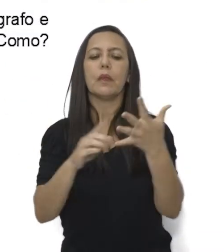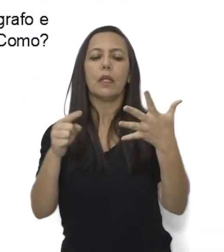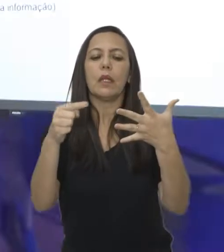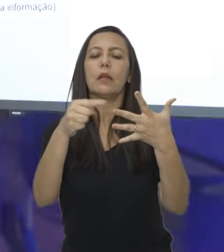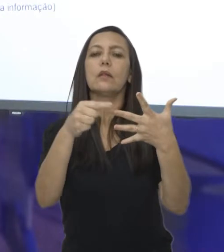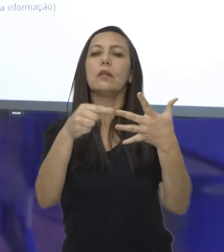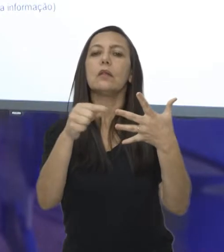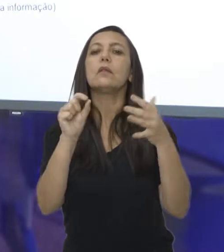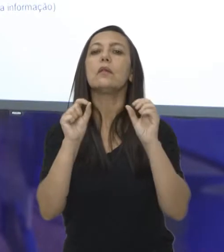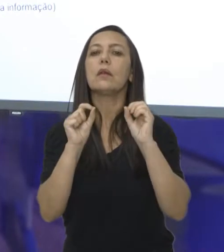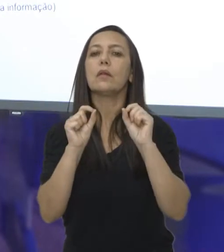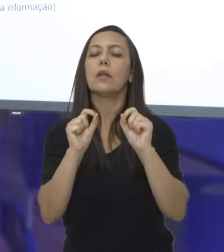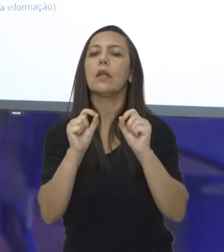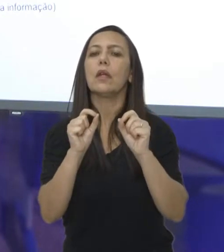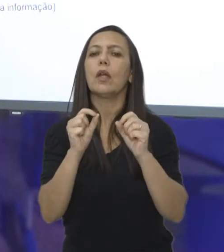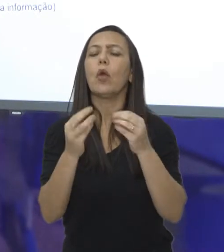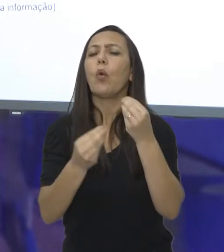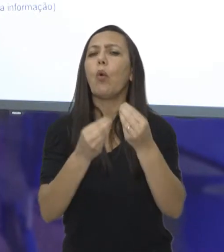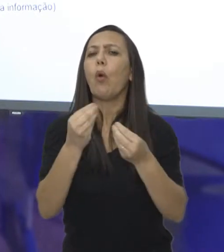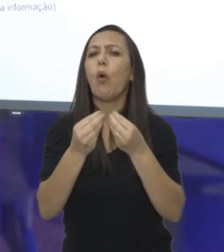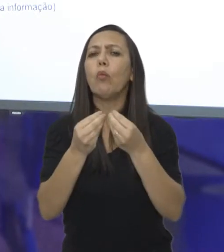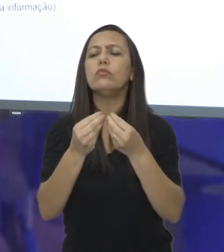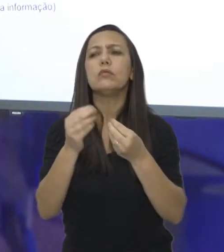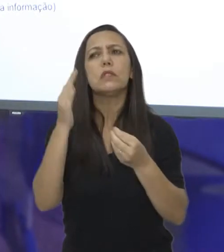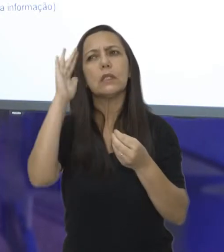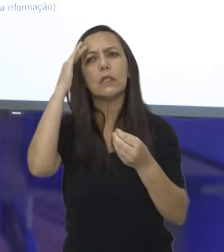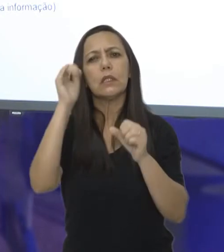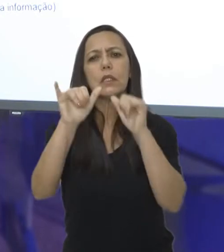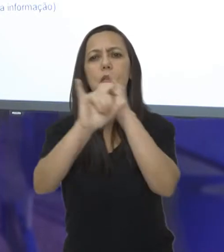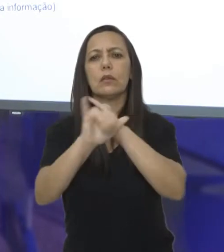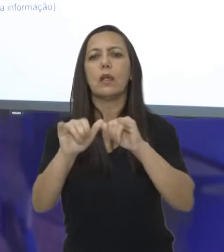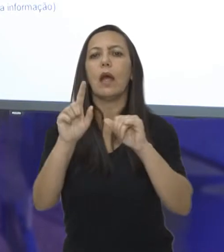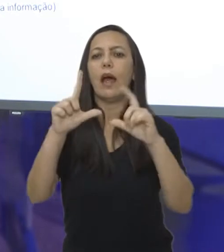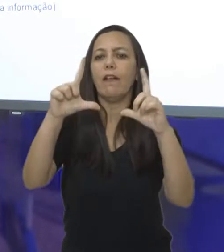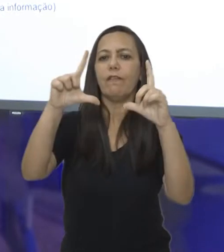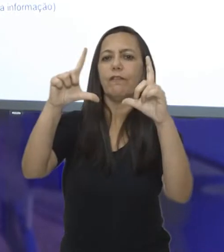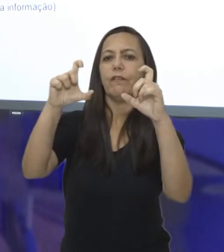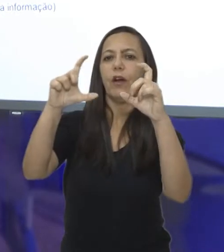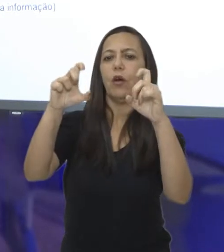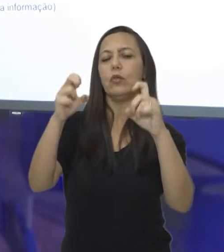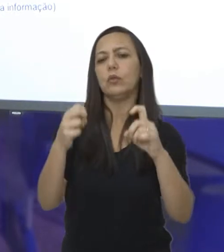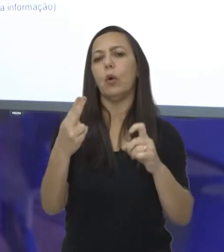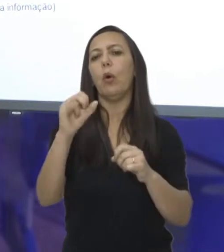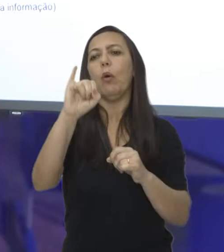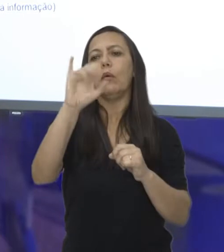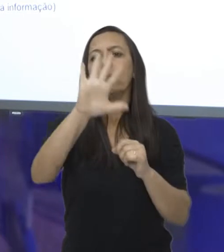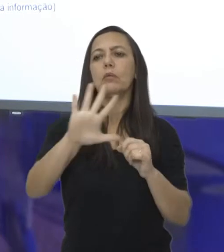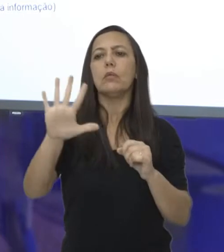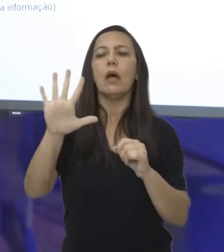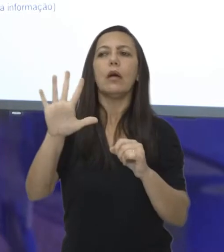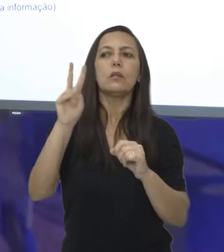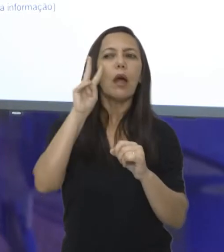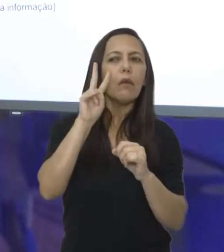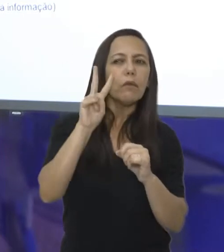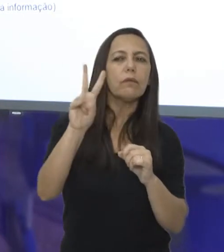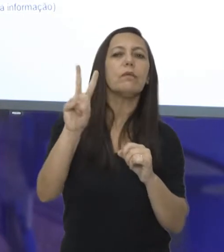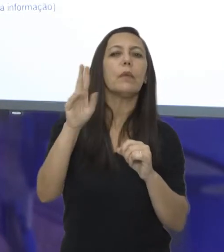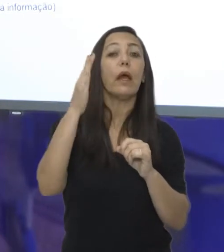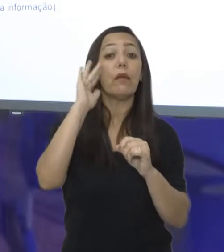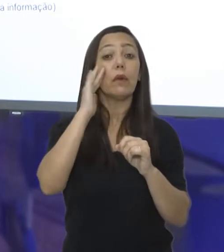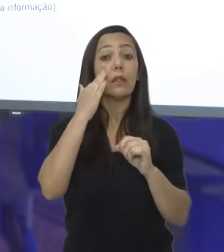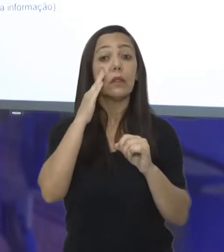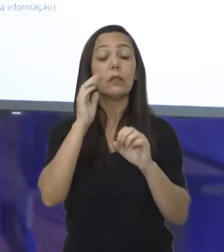é a foto que ajuda a compreender a notícia. A foto nos ajuda a entender sobre o que vai ser dito, sobre o que vai ser